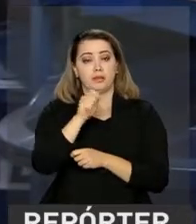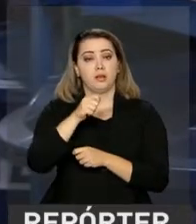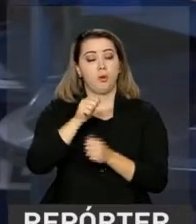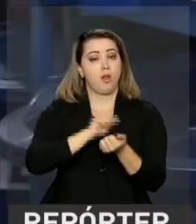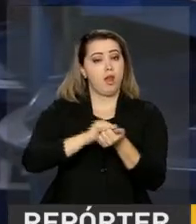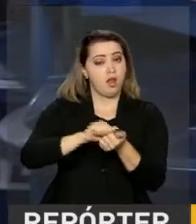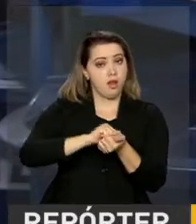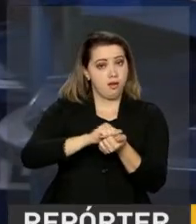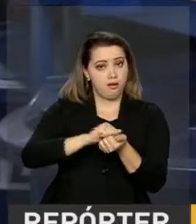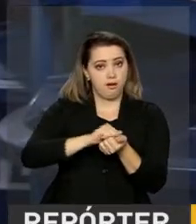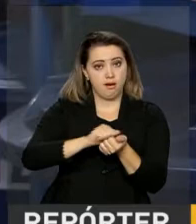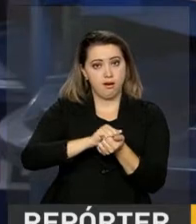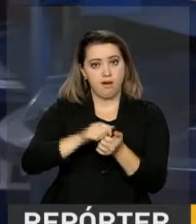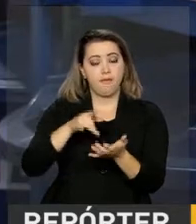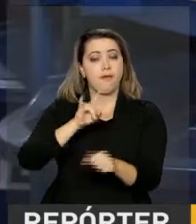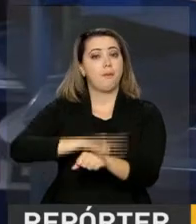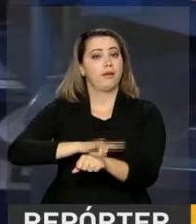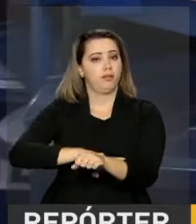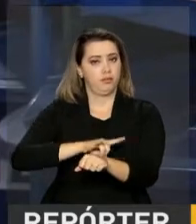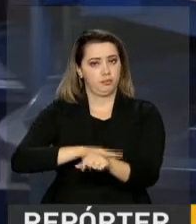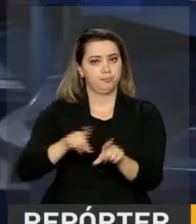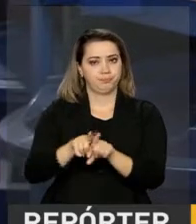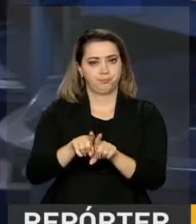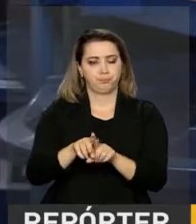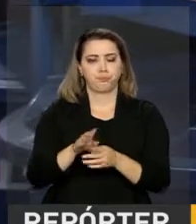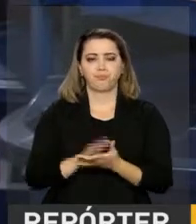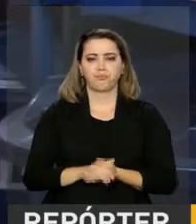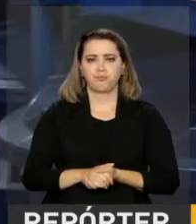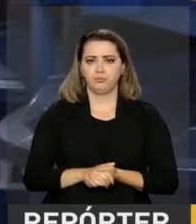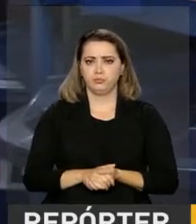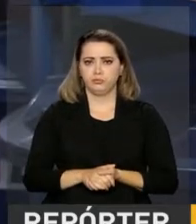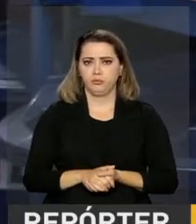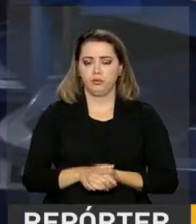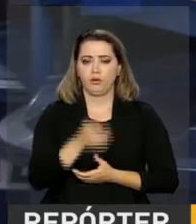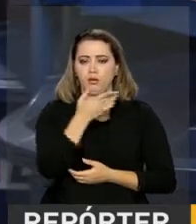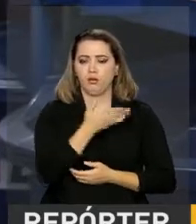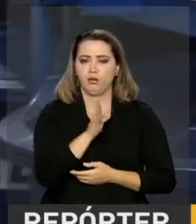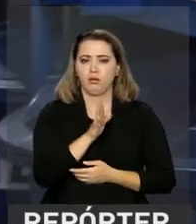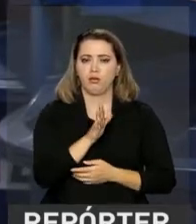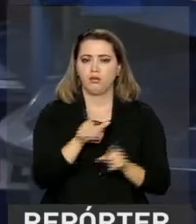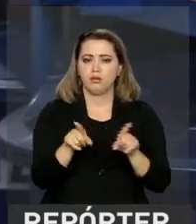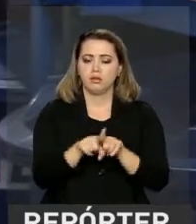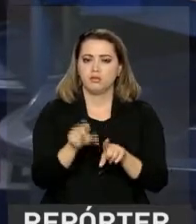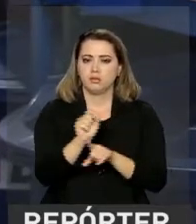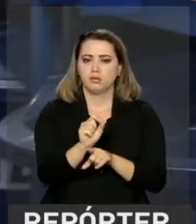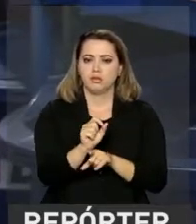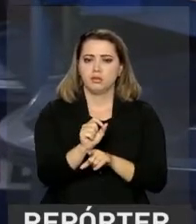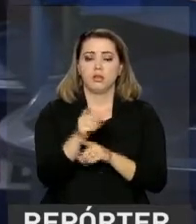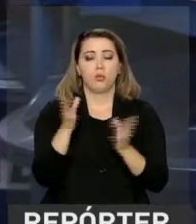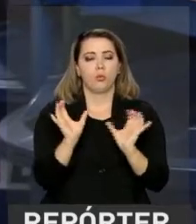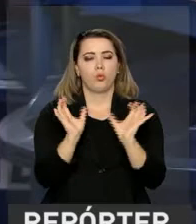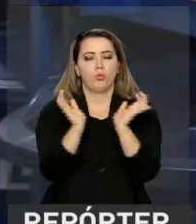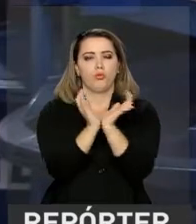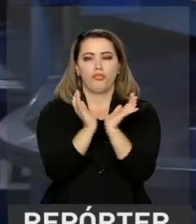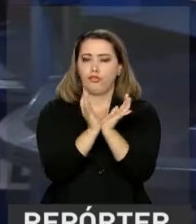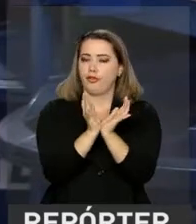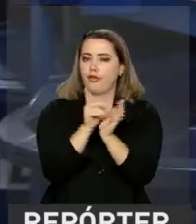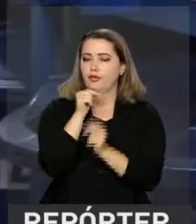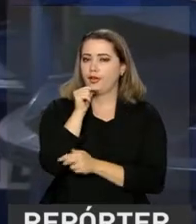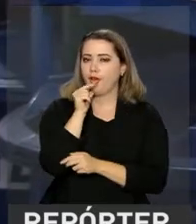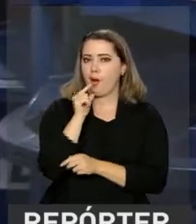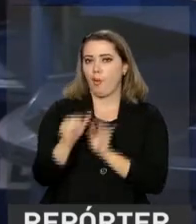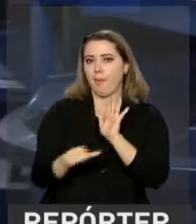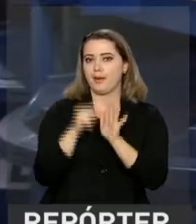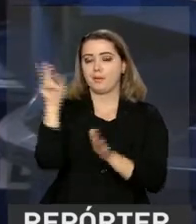economia de água, como a desse empresário aqui de Brasília, vão ser um dos temas do Fórum Mundial da Água, que acontece no Brasil pela